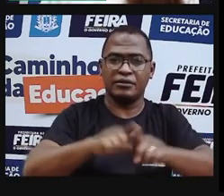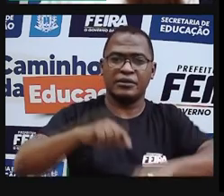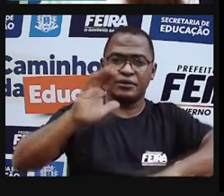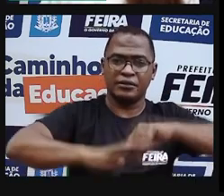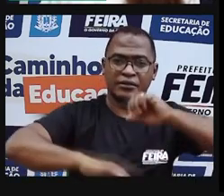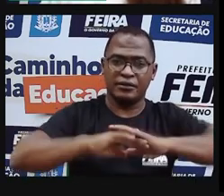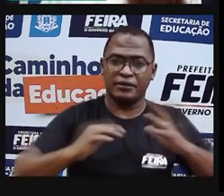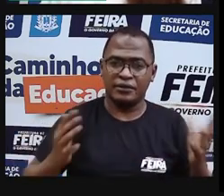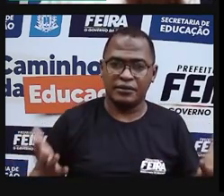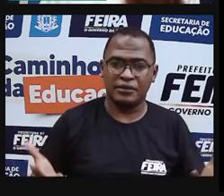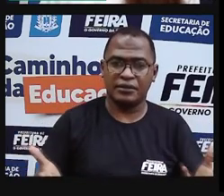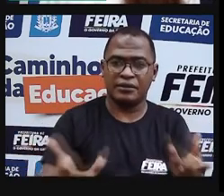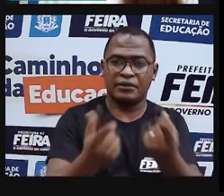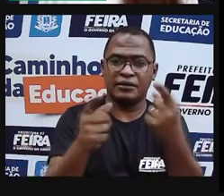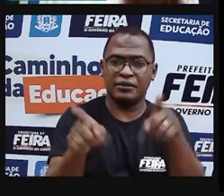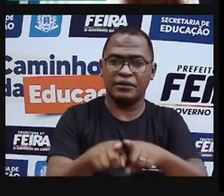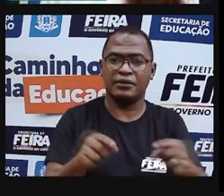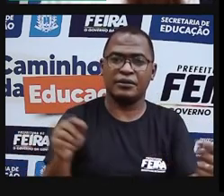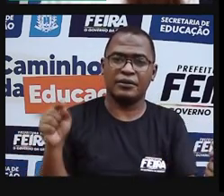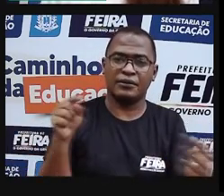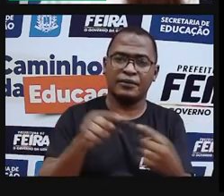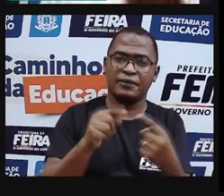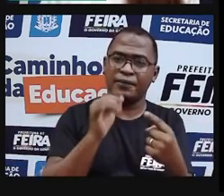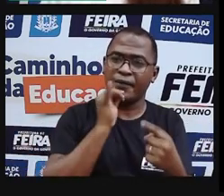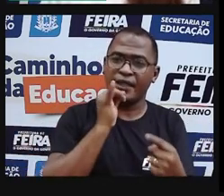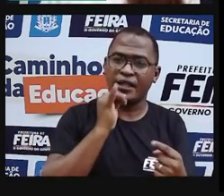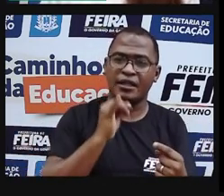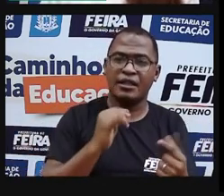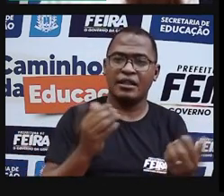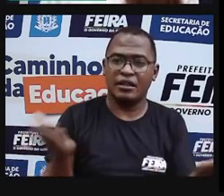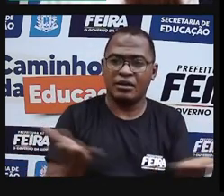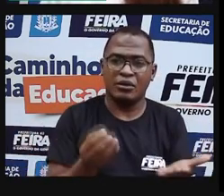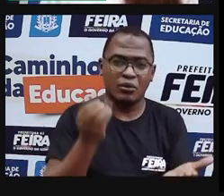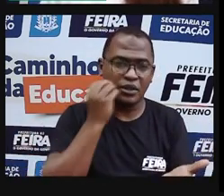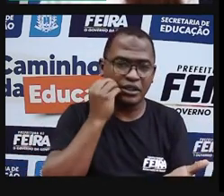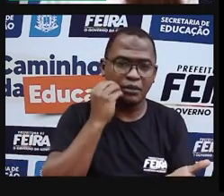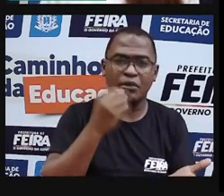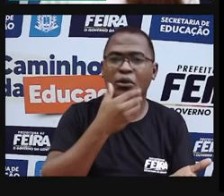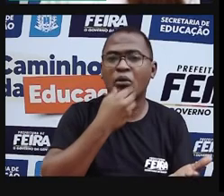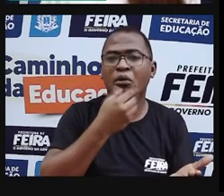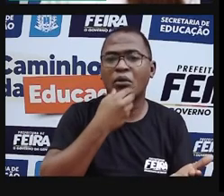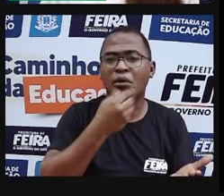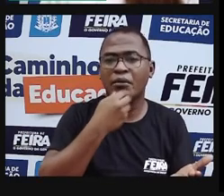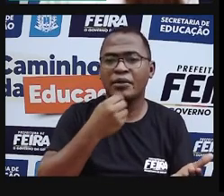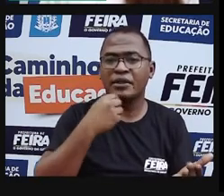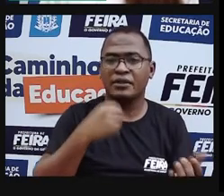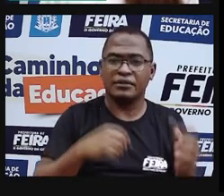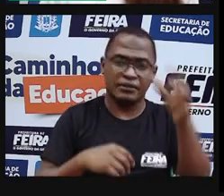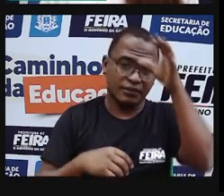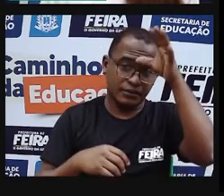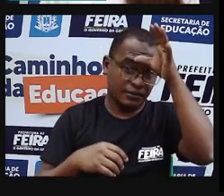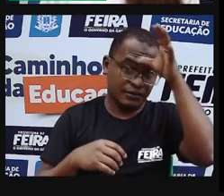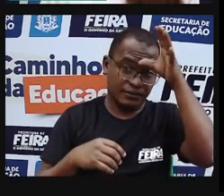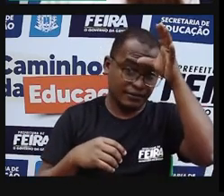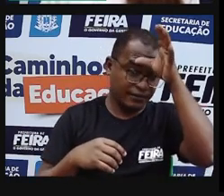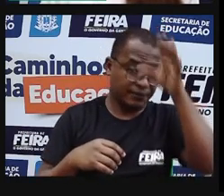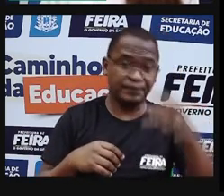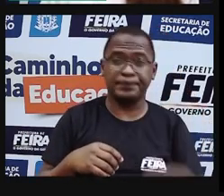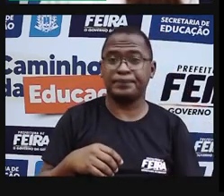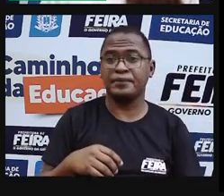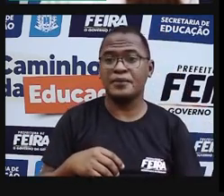como na parceria com a Toda Casinha, né, que é toda coisinha